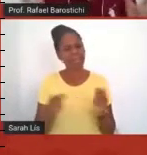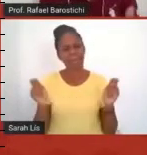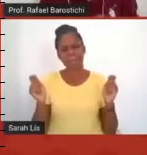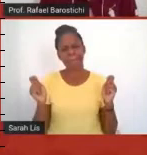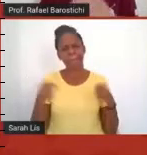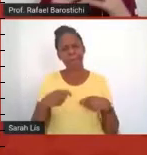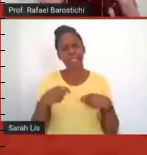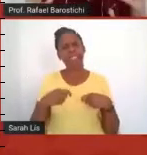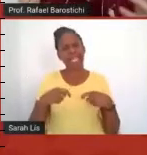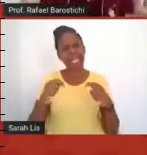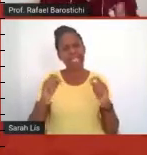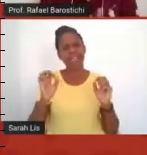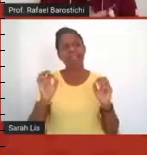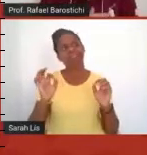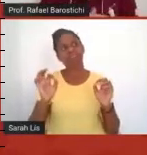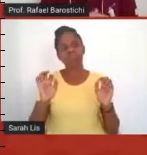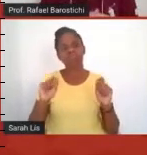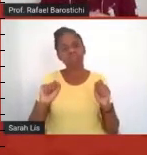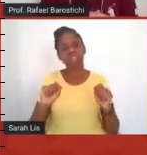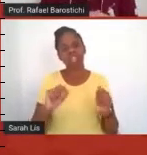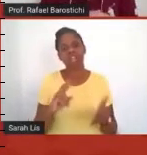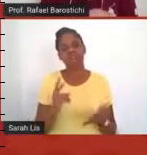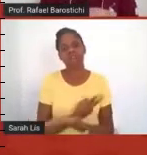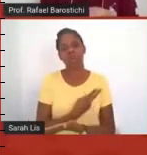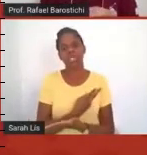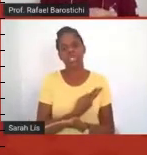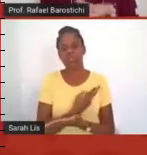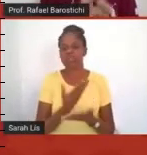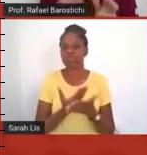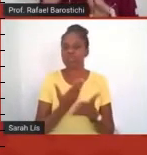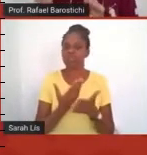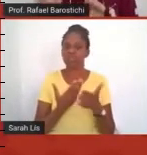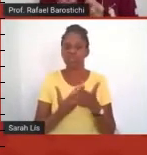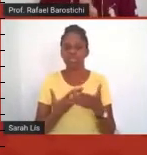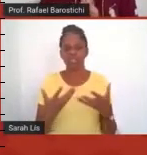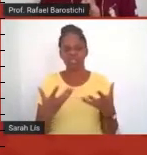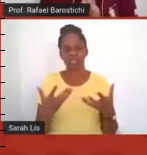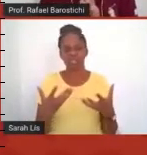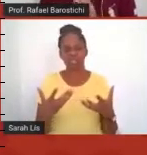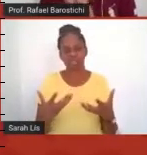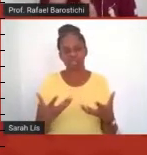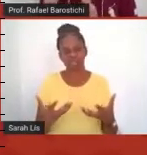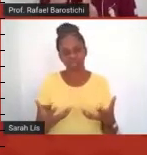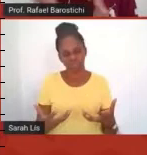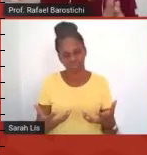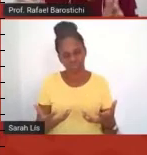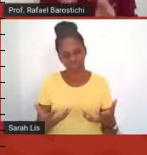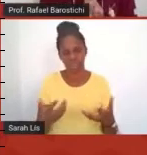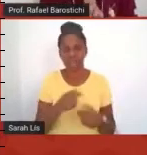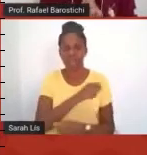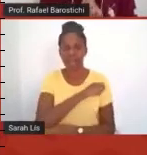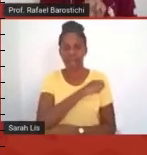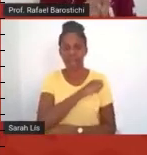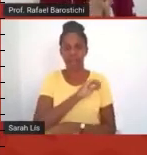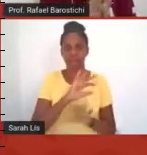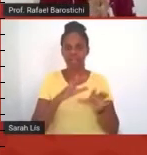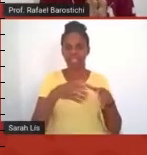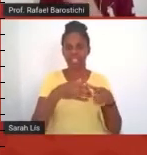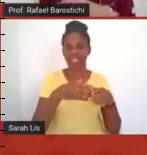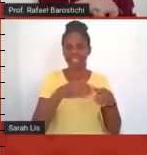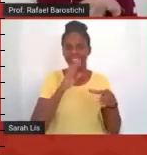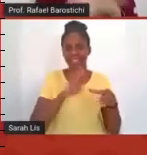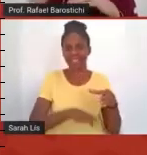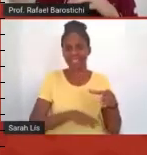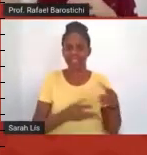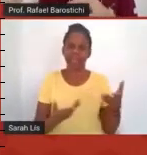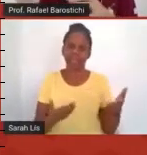ser algo maçante, chato, né, assim, para os alunos da turma da tarde, às vezes, quarta-feira, quatro horas